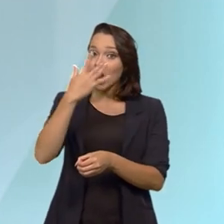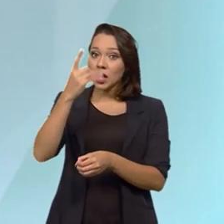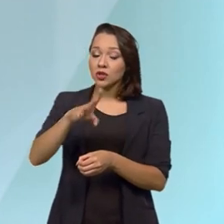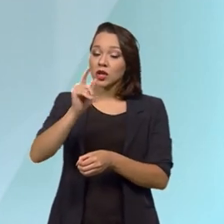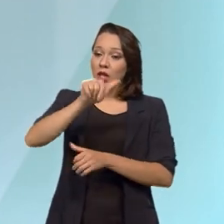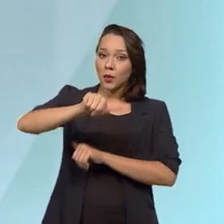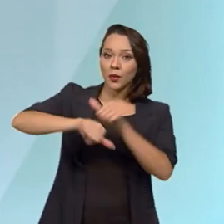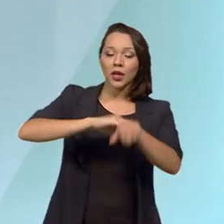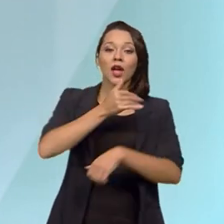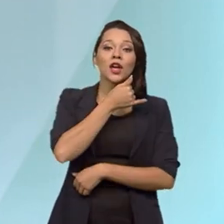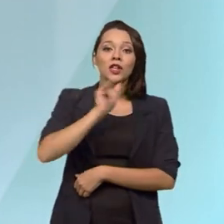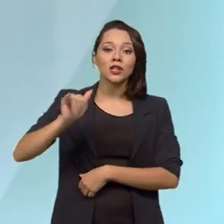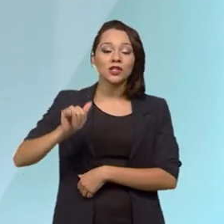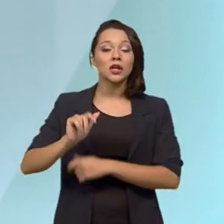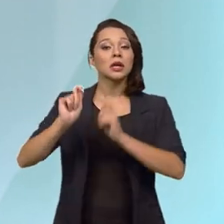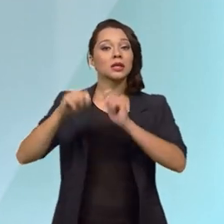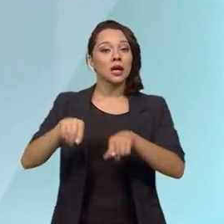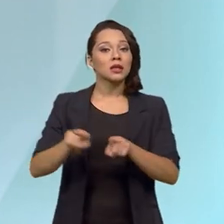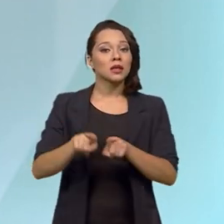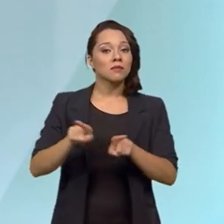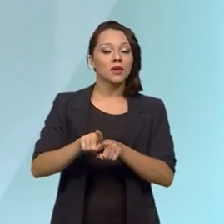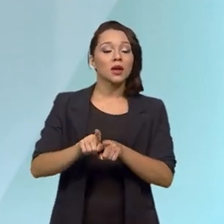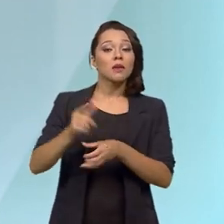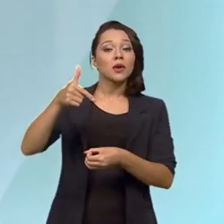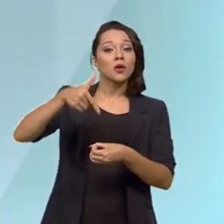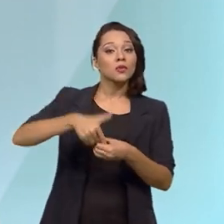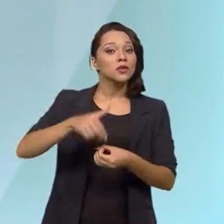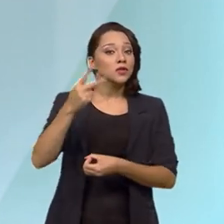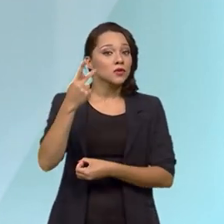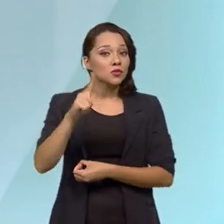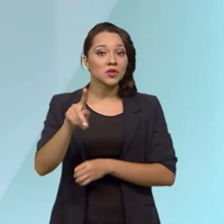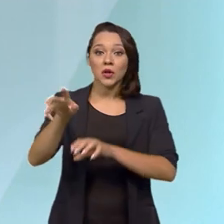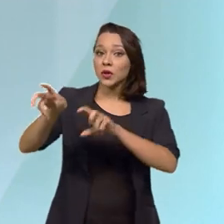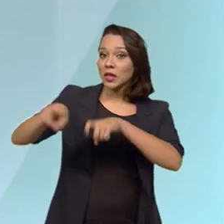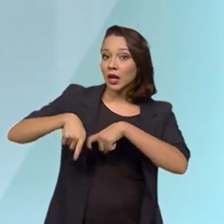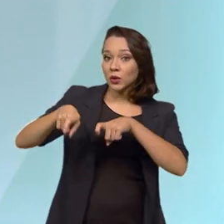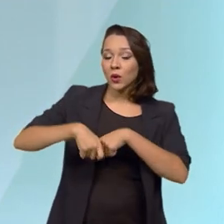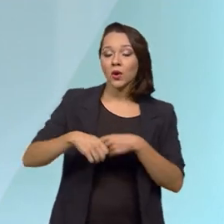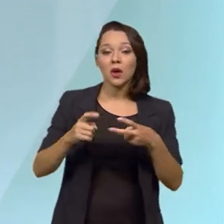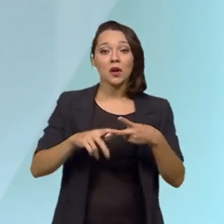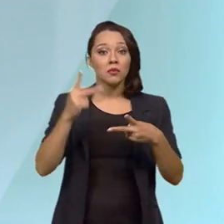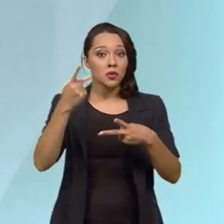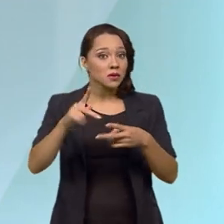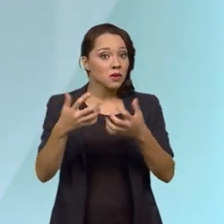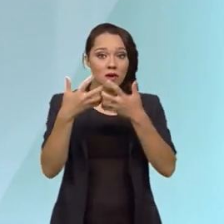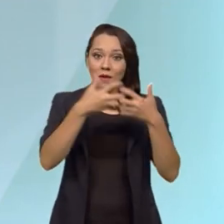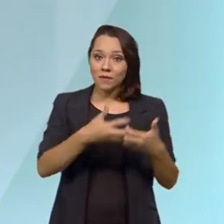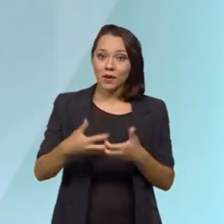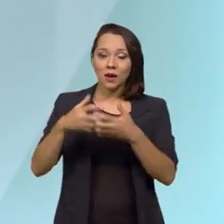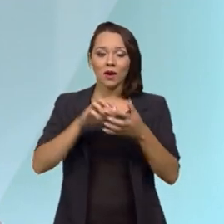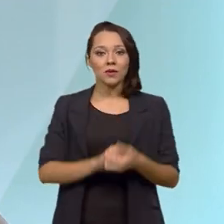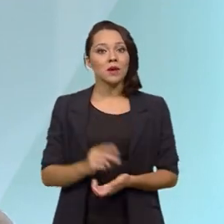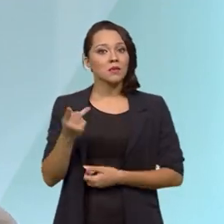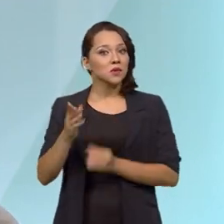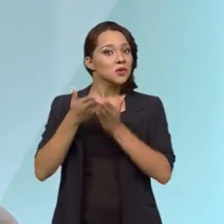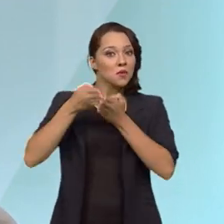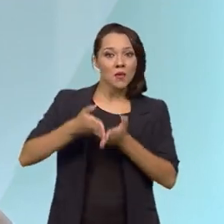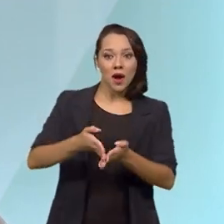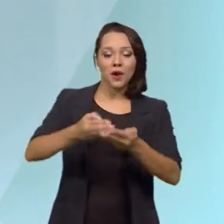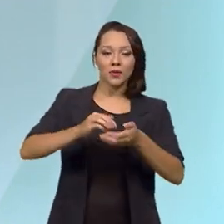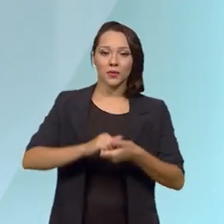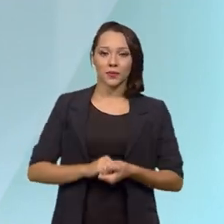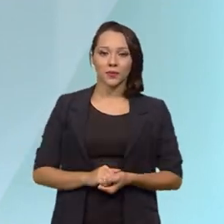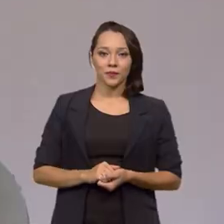transformado em energia e pode ser transformado em combustível para o seu próprio trator, para o seu próprio caminhão, para a sua própria embarcação.